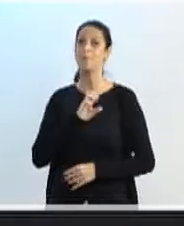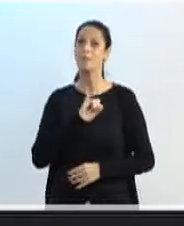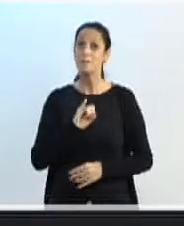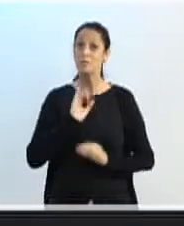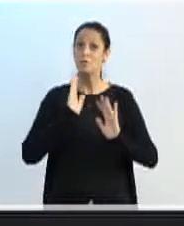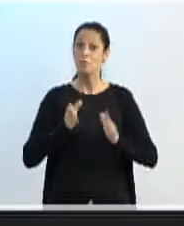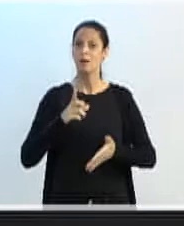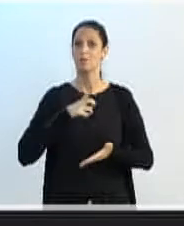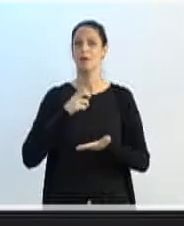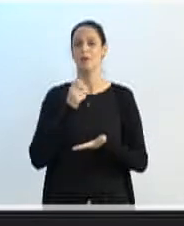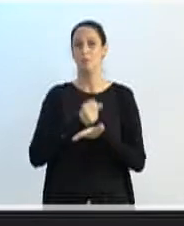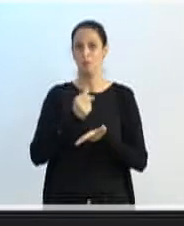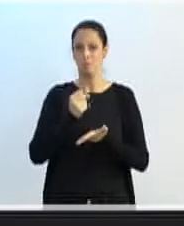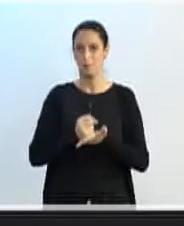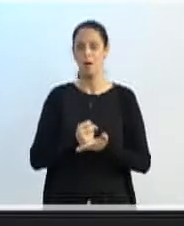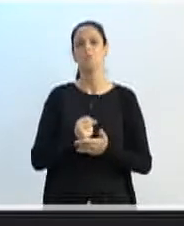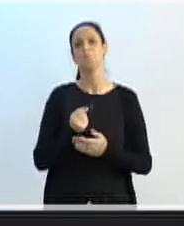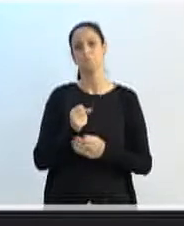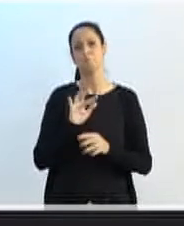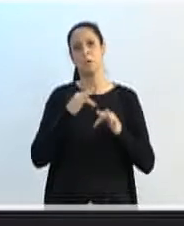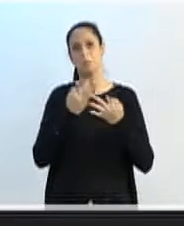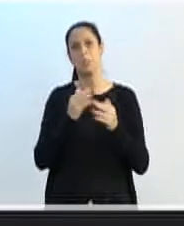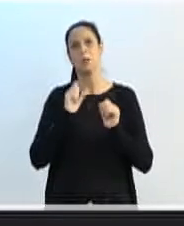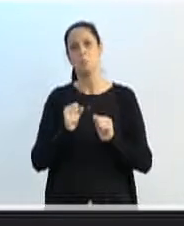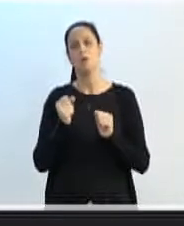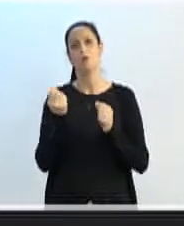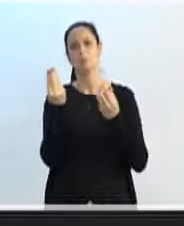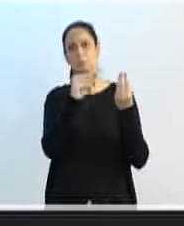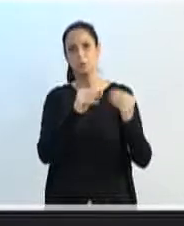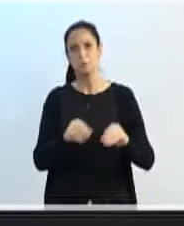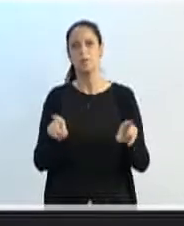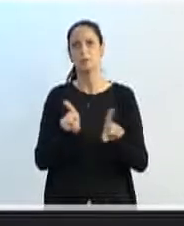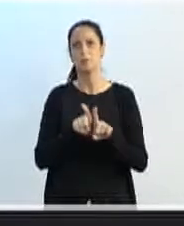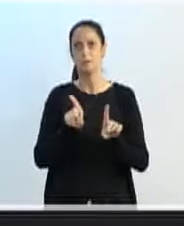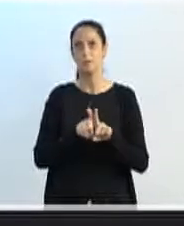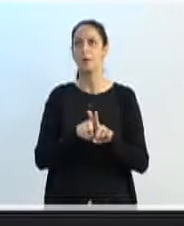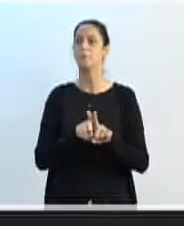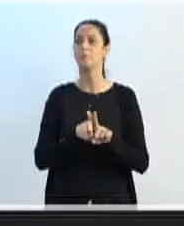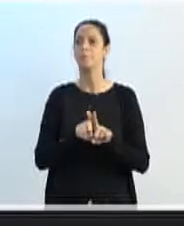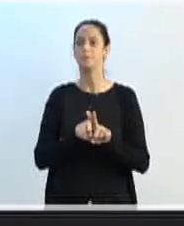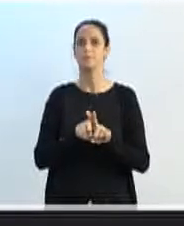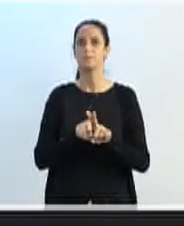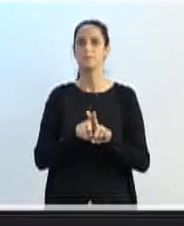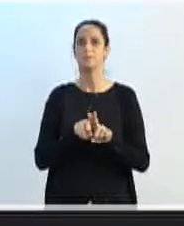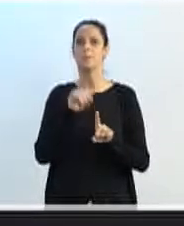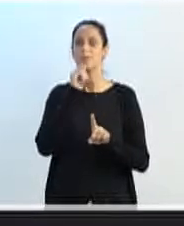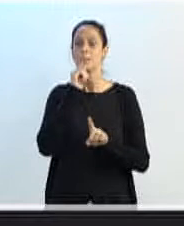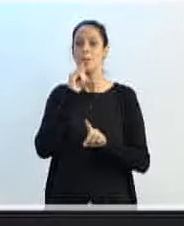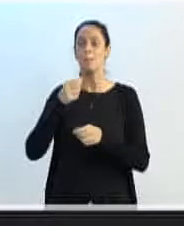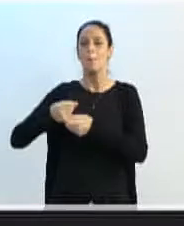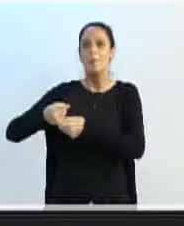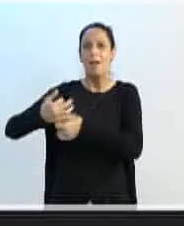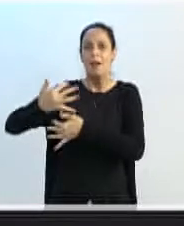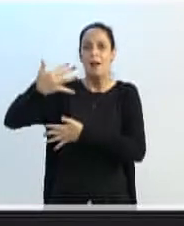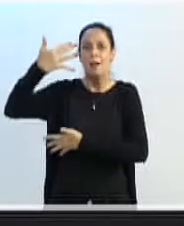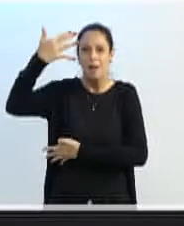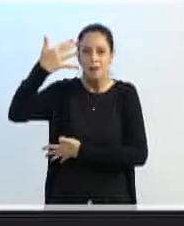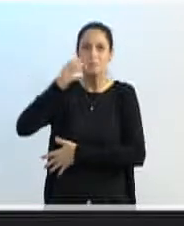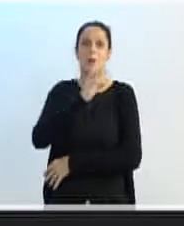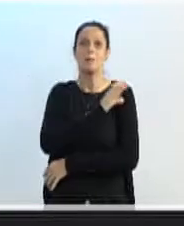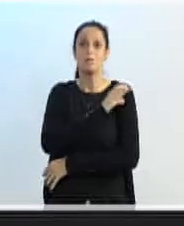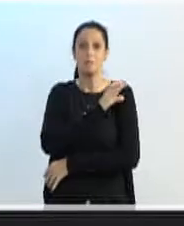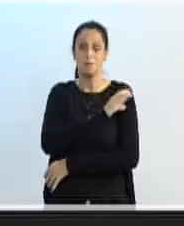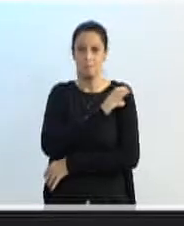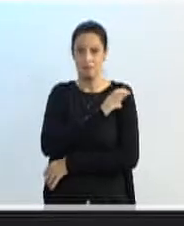colocar ali que ele já vai aparecer as instituições que a família decidiu